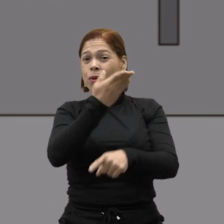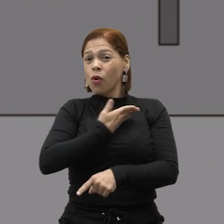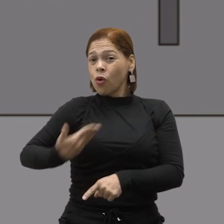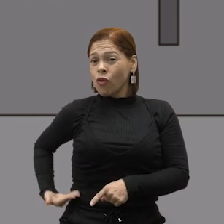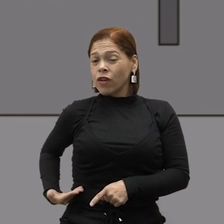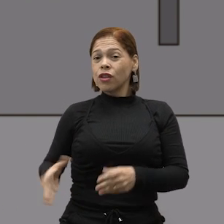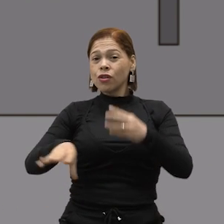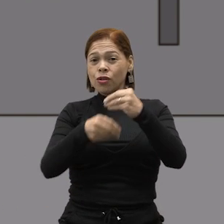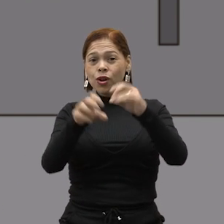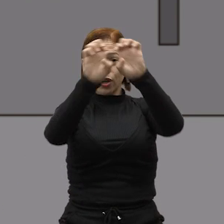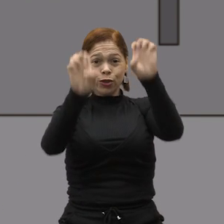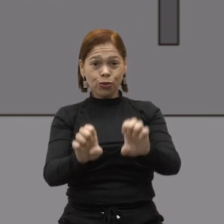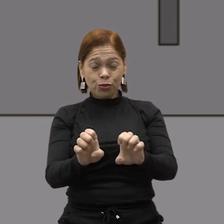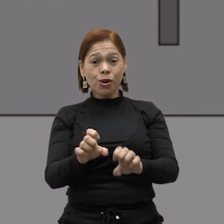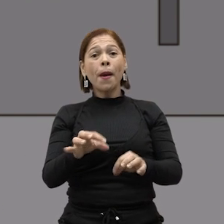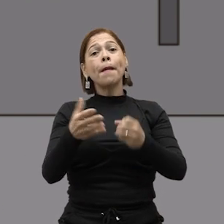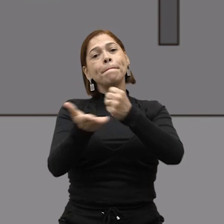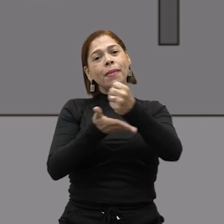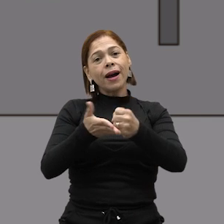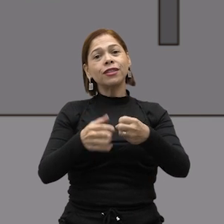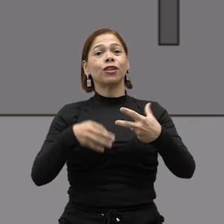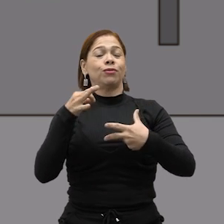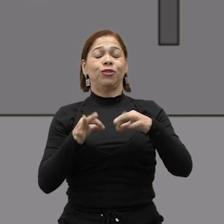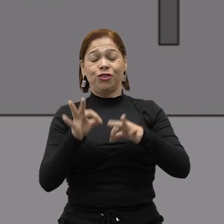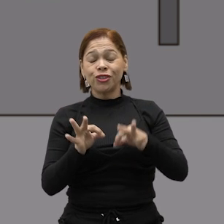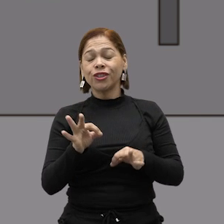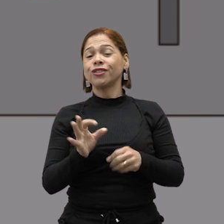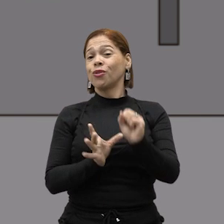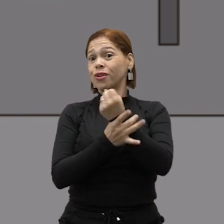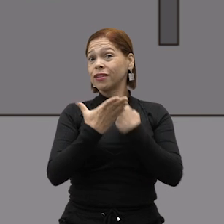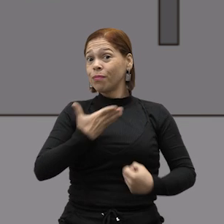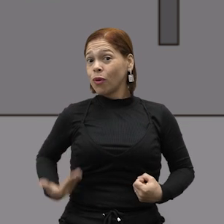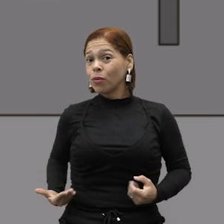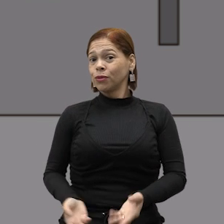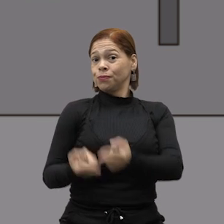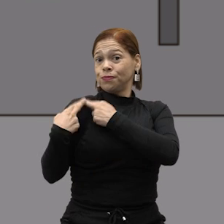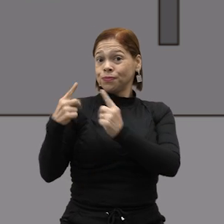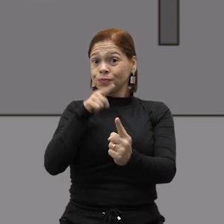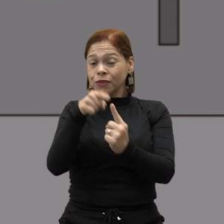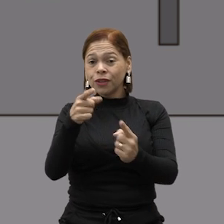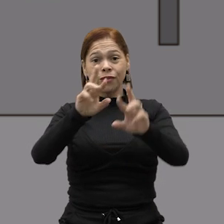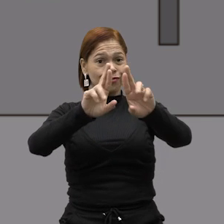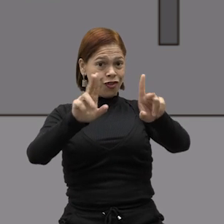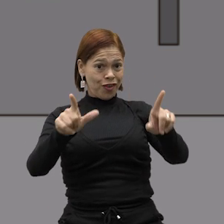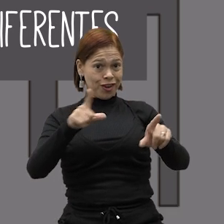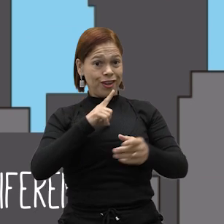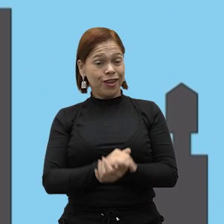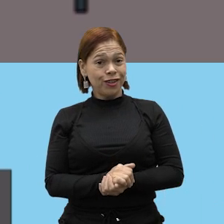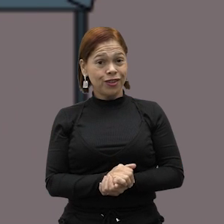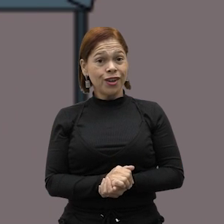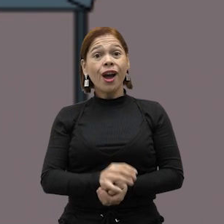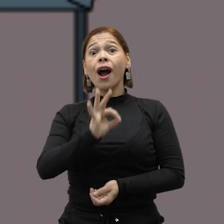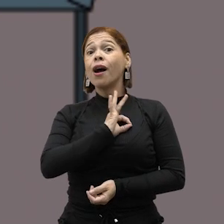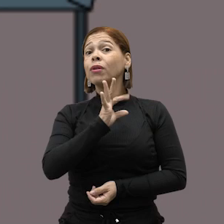pela União porque integram a estrutura básica do Ministério da Justiça e Segurança Pública. Porém, as atribuições dessas polícias são diferentes.